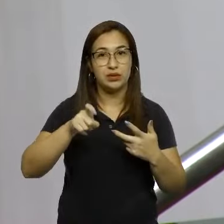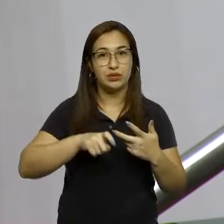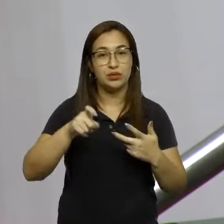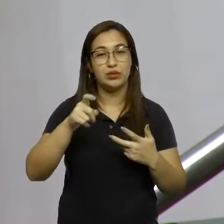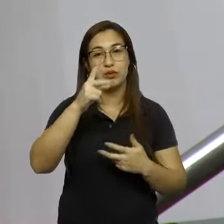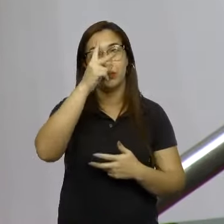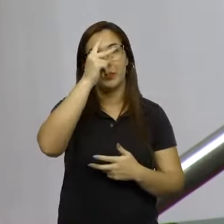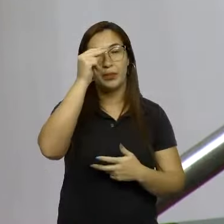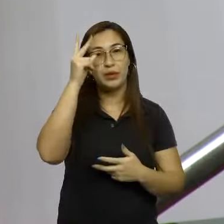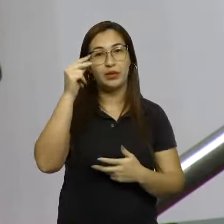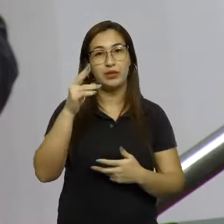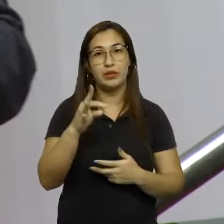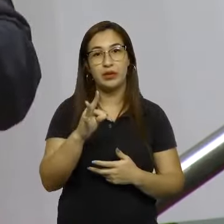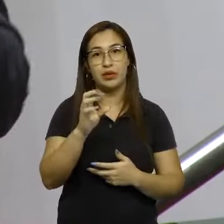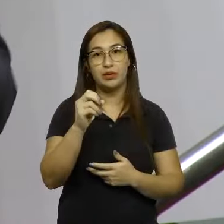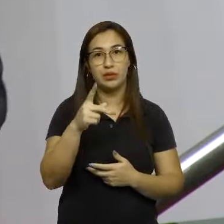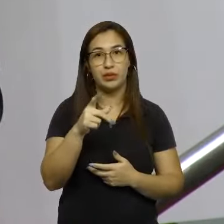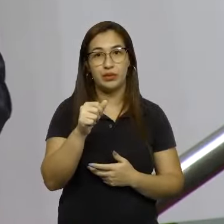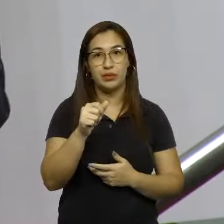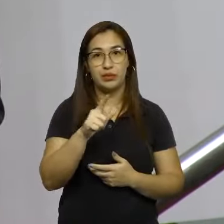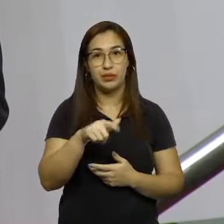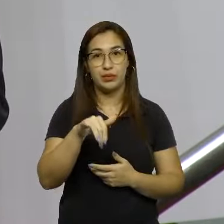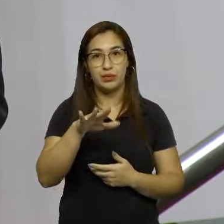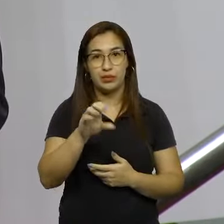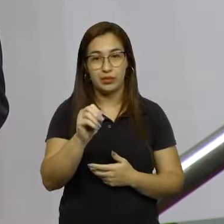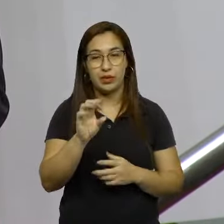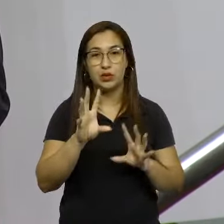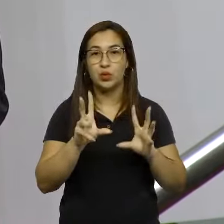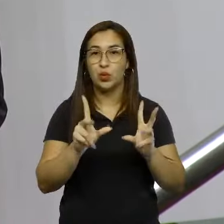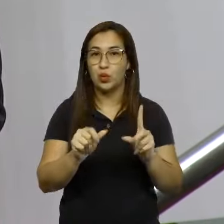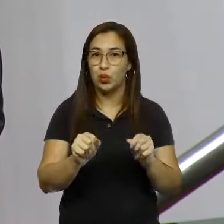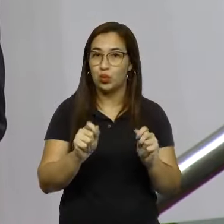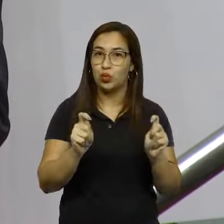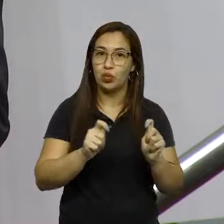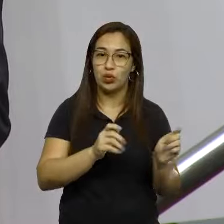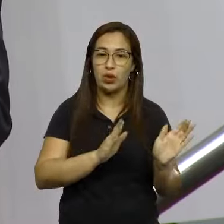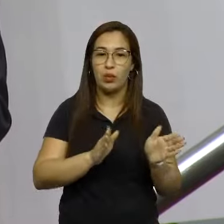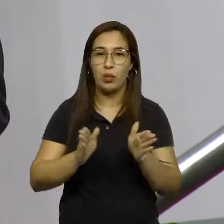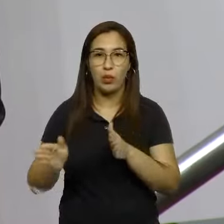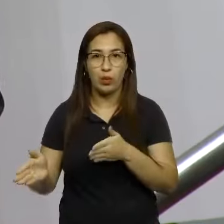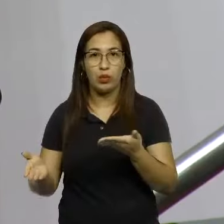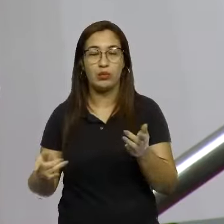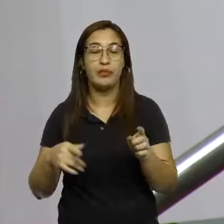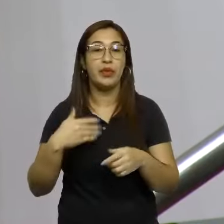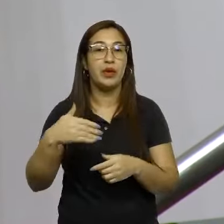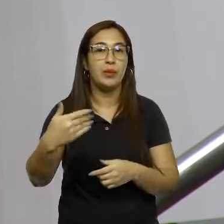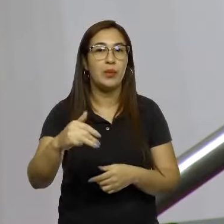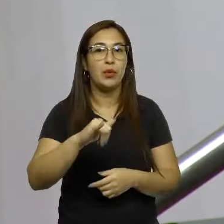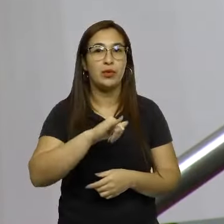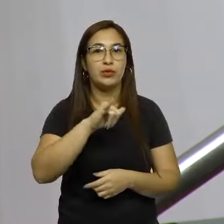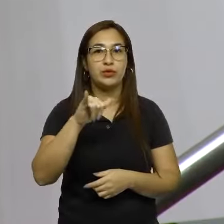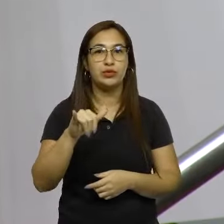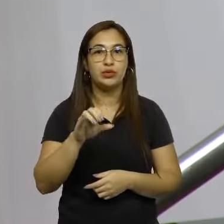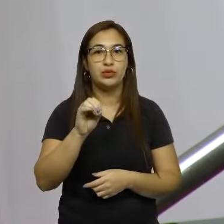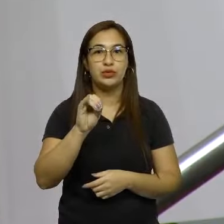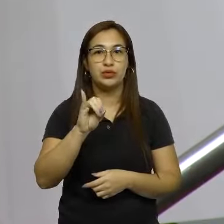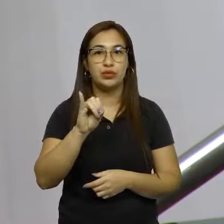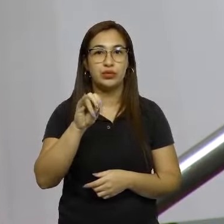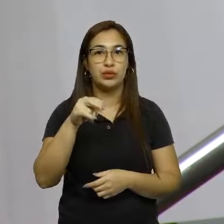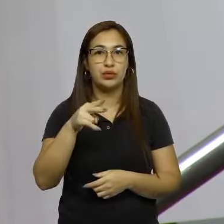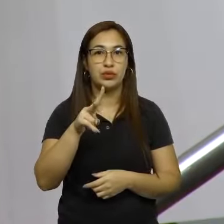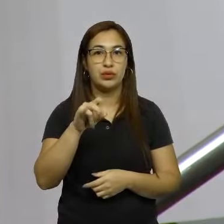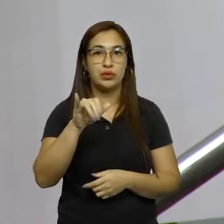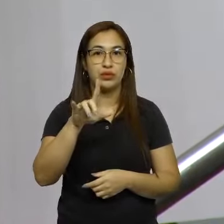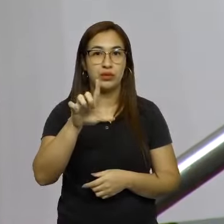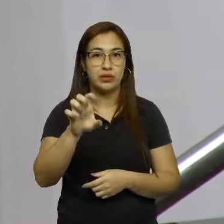Topazio, para que se regulamente toda a legislação, e, em seguida, Joinville, que são as duas cidades com mais de 500 mil habitantes.